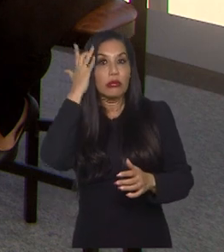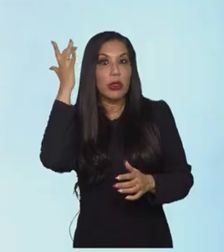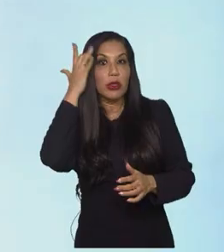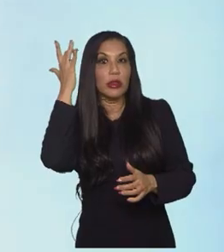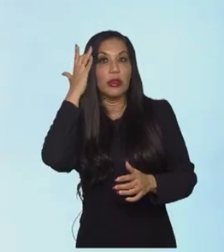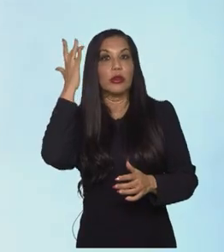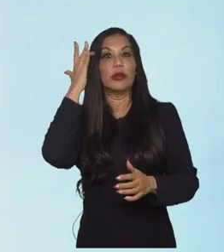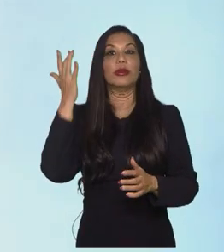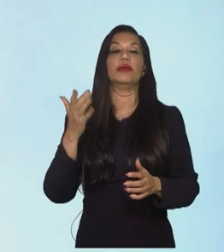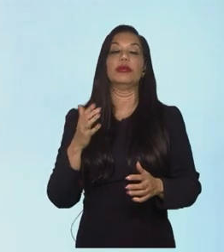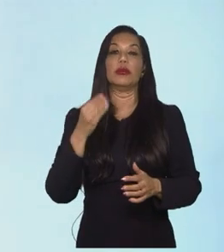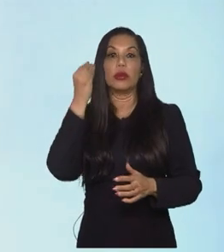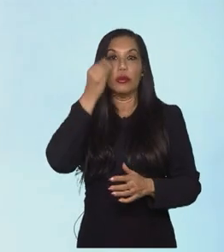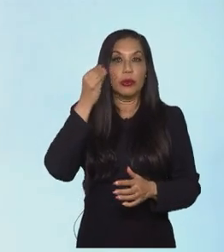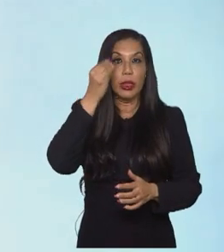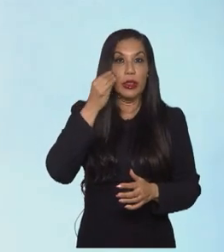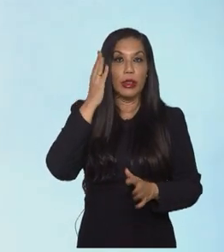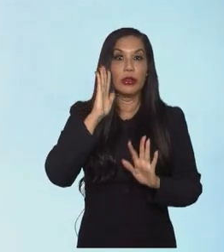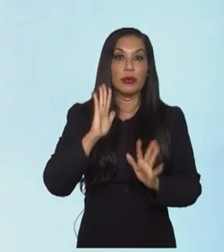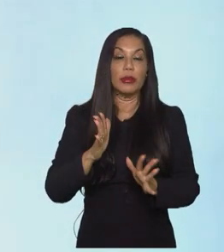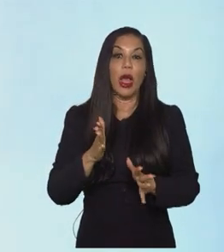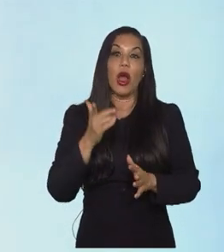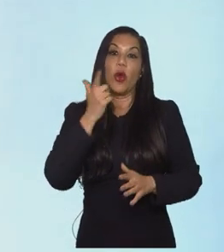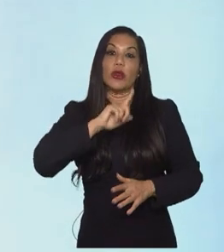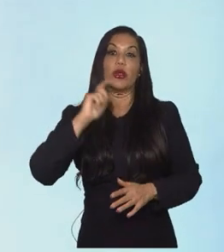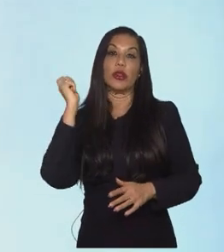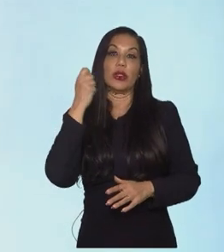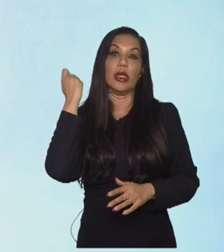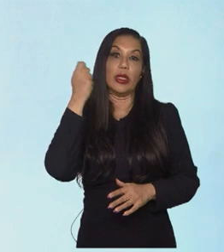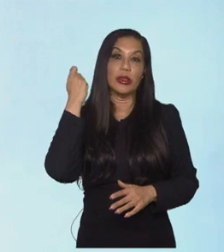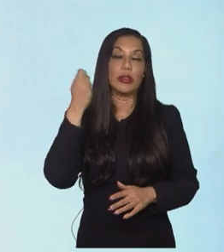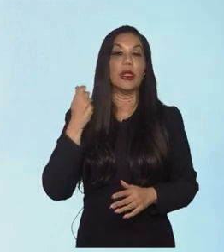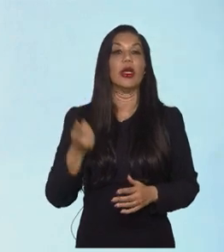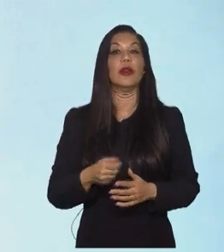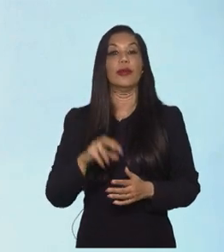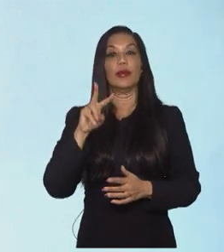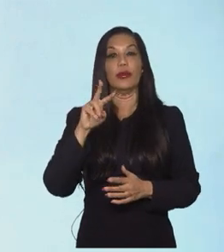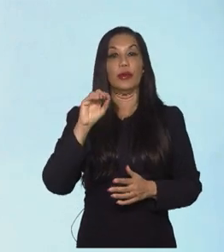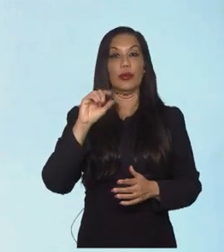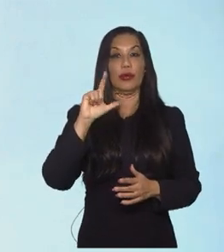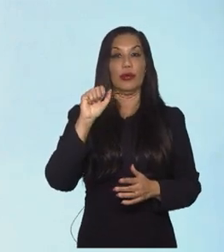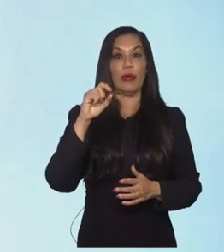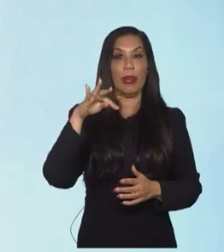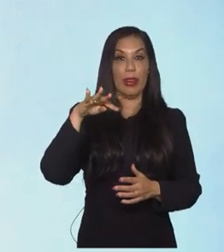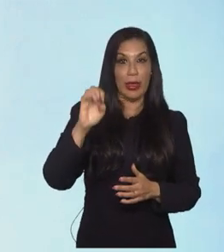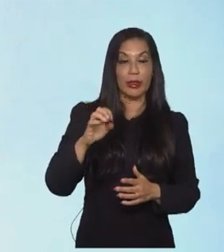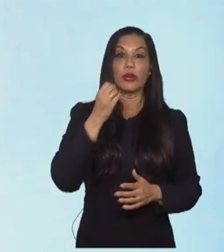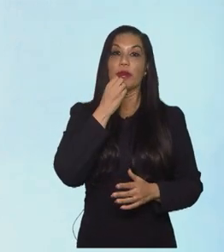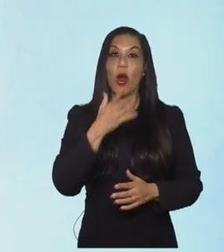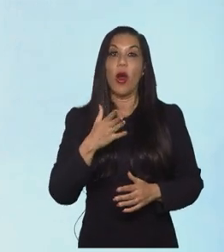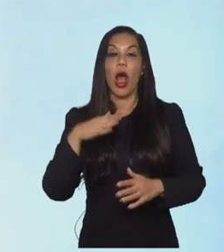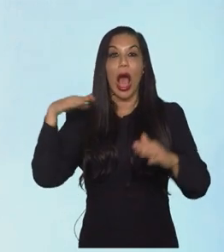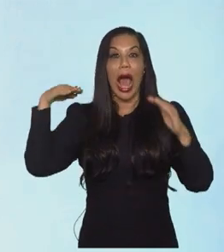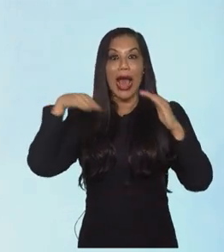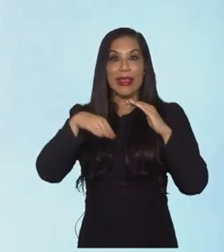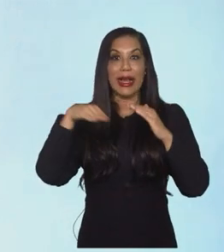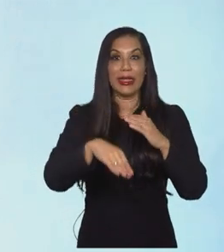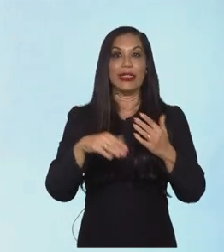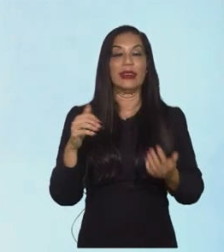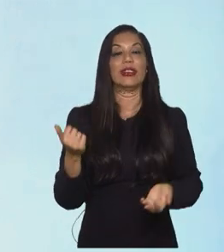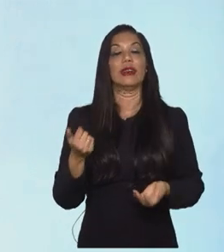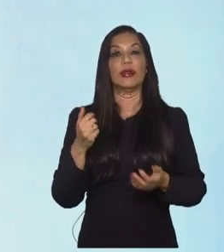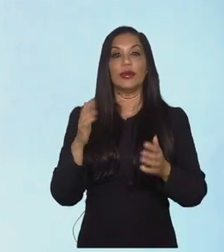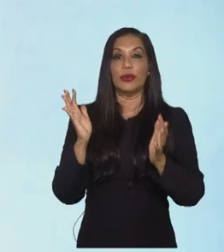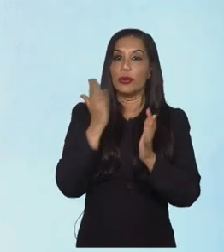muito, que se encontrou aí na seleção numa nova posição, atuando como volante, mas ela é ponta, atacante de origem, e no clube